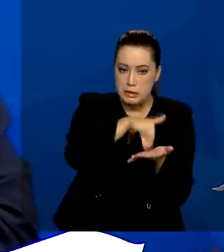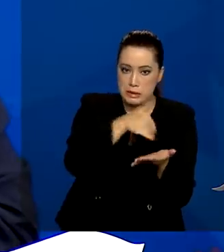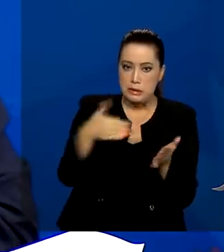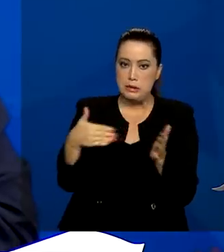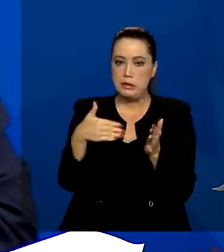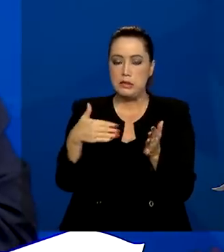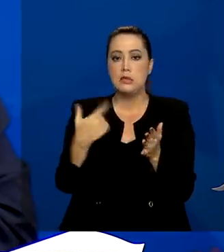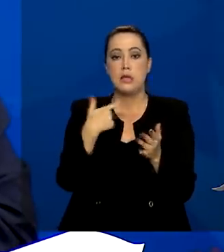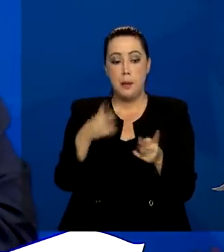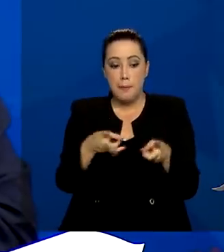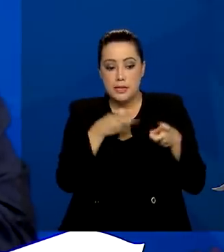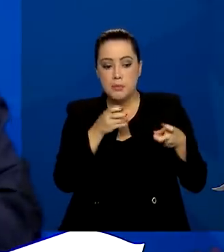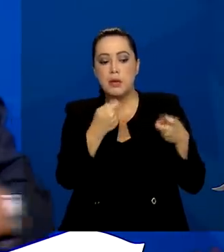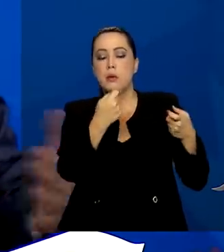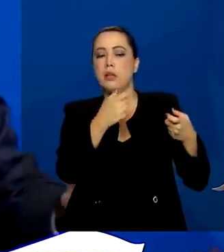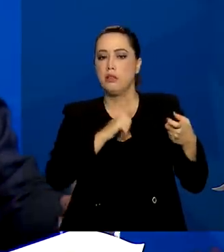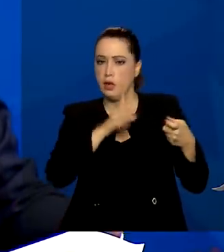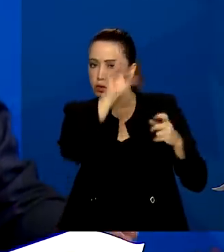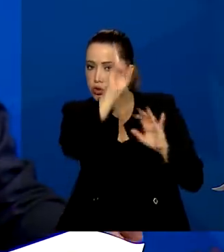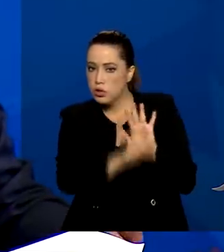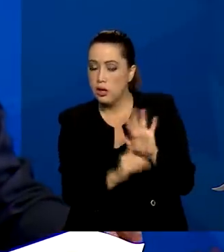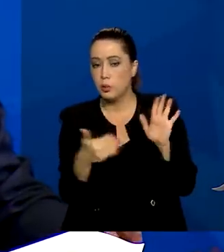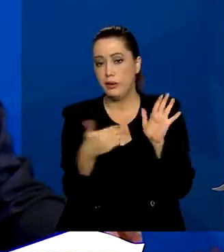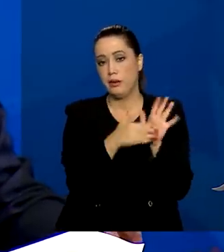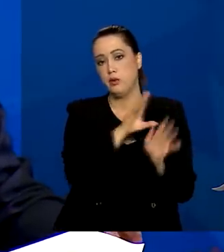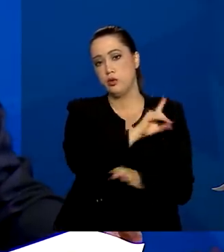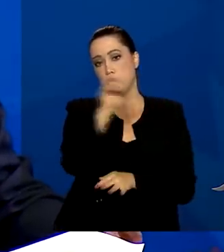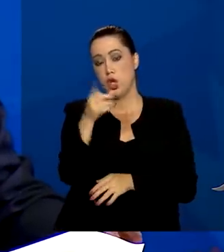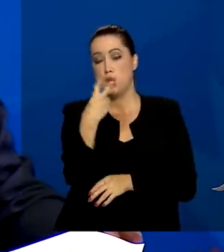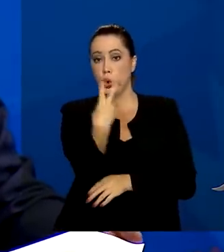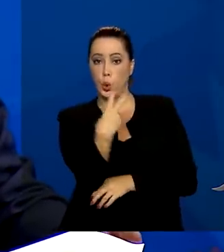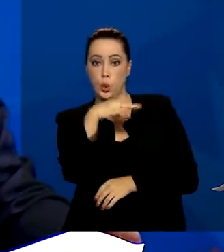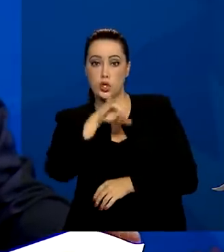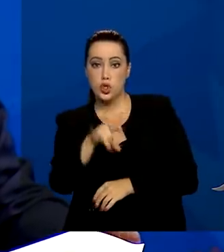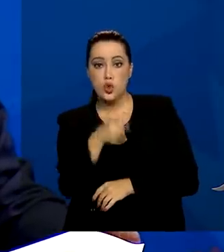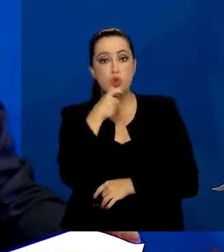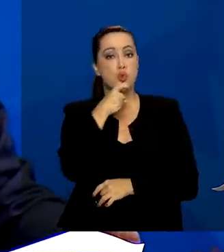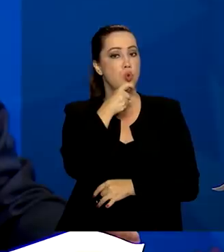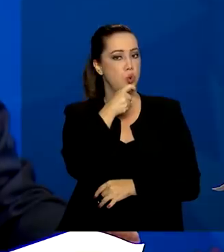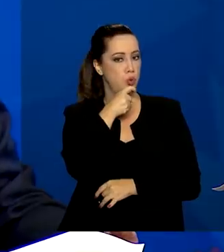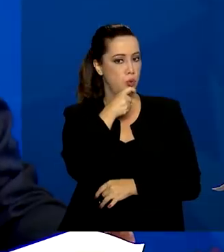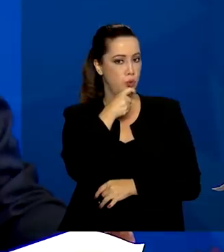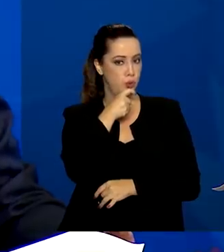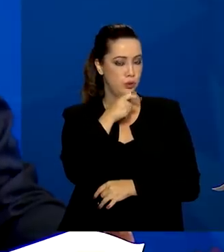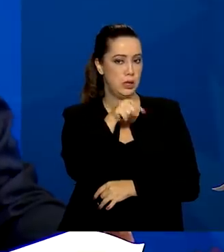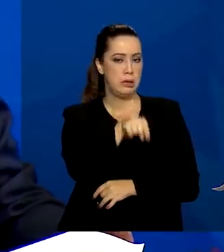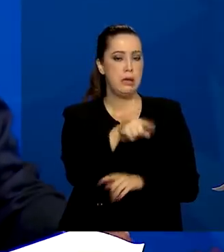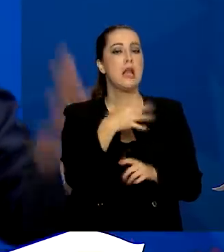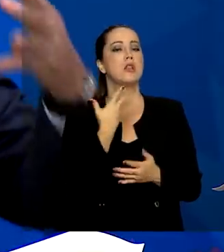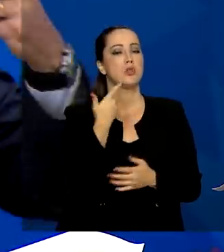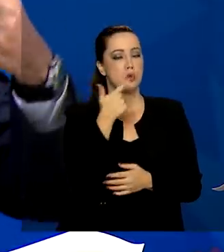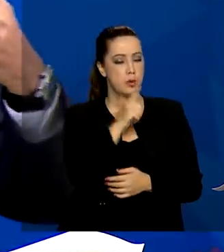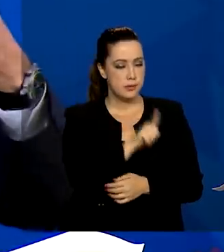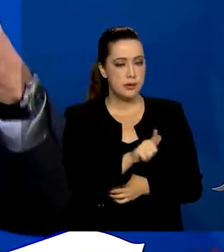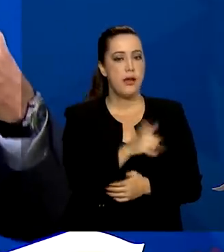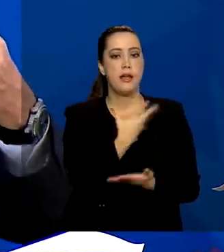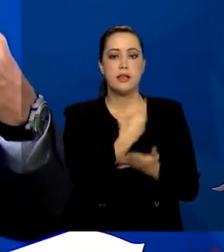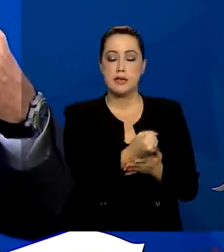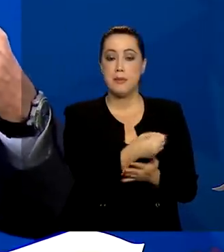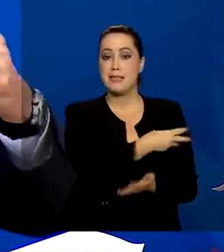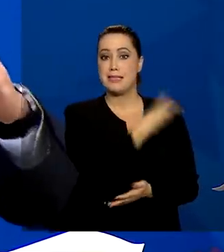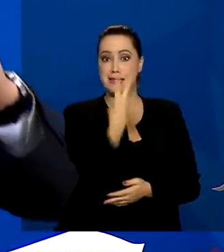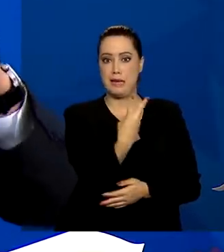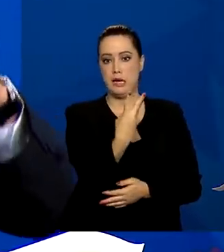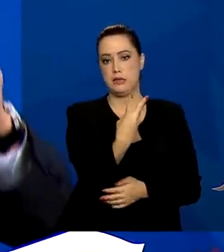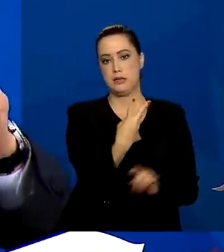de julho, que é quando, segundo a lei, o aplicativo estará aberto. Elas receberão as três parcelas.